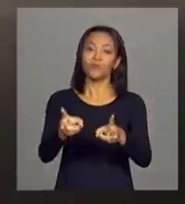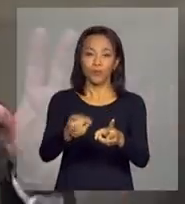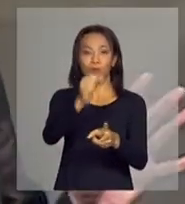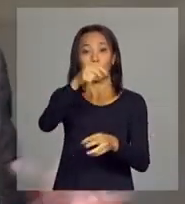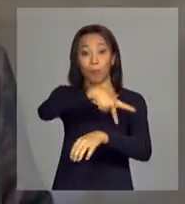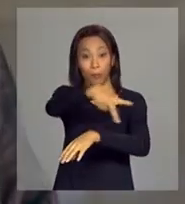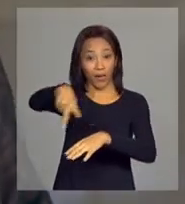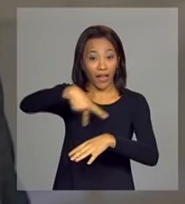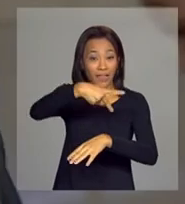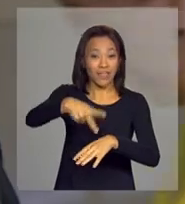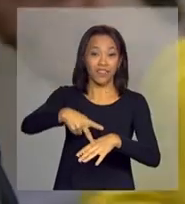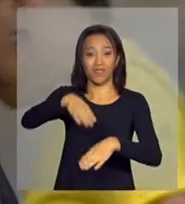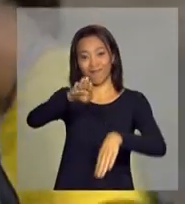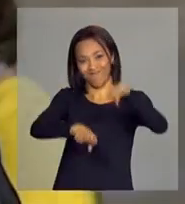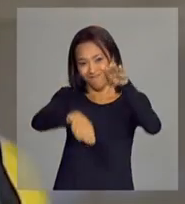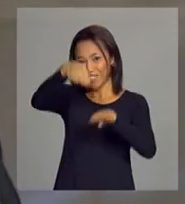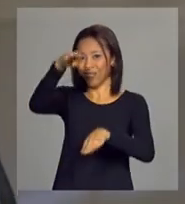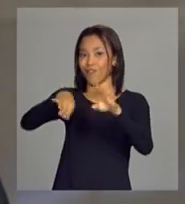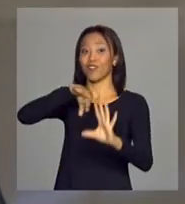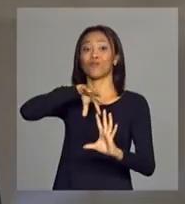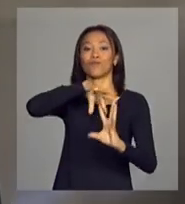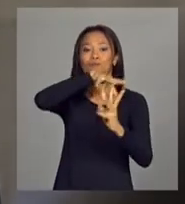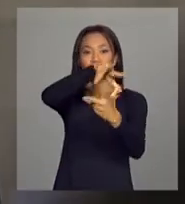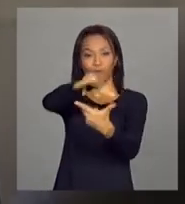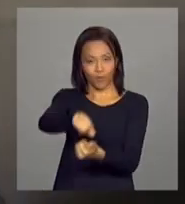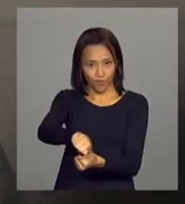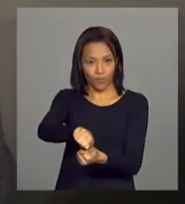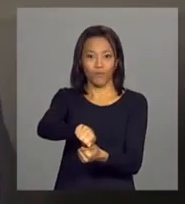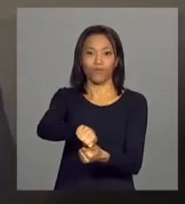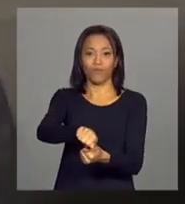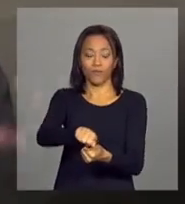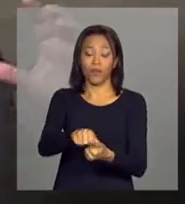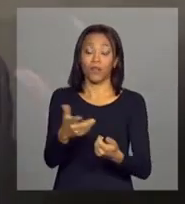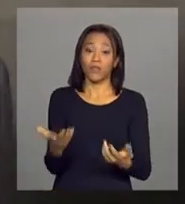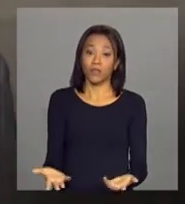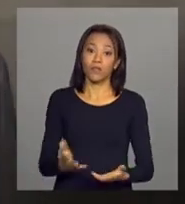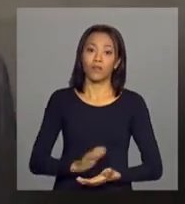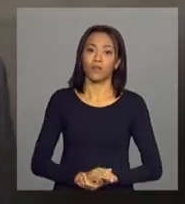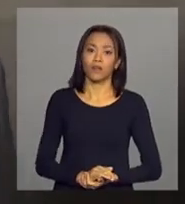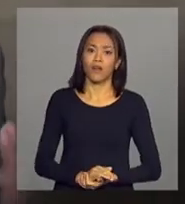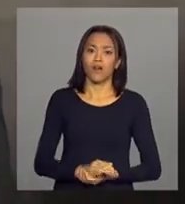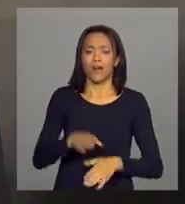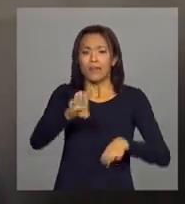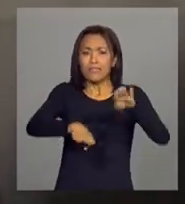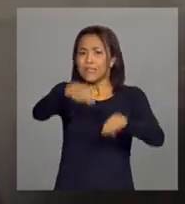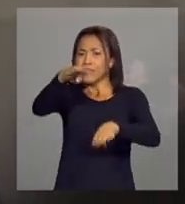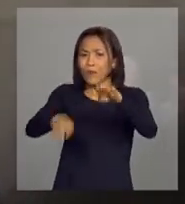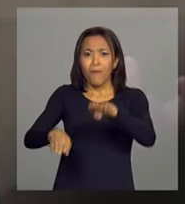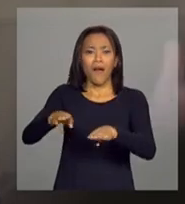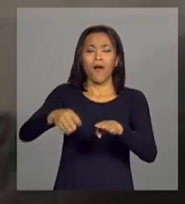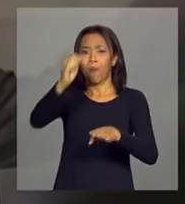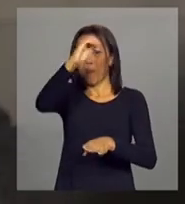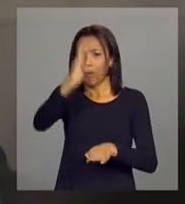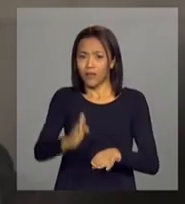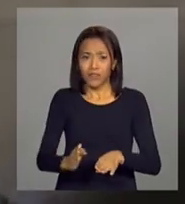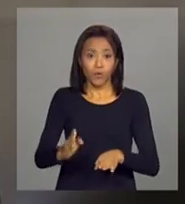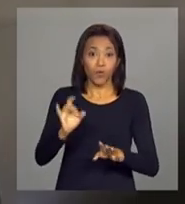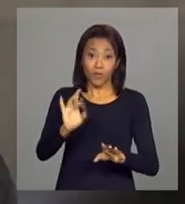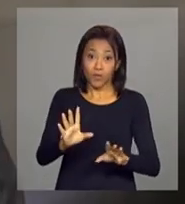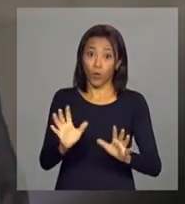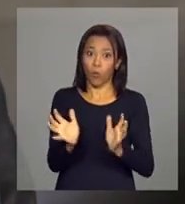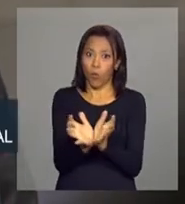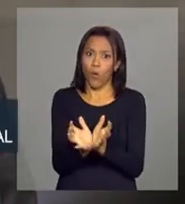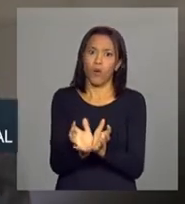países mais desiguais do mundo. Um país desigual não apenas do ponto de vista macro